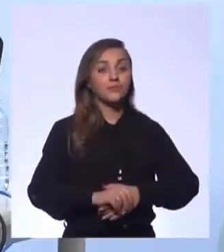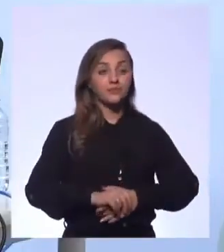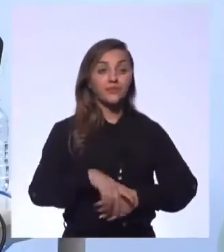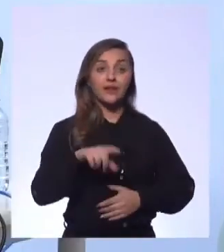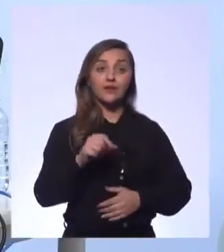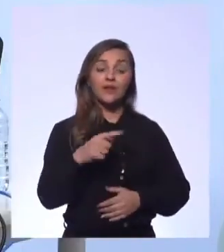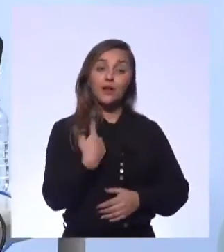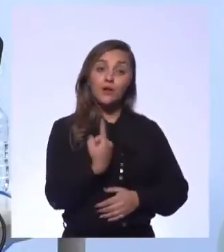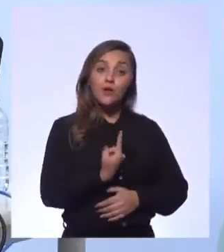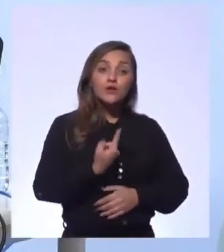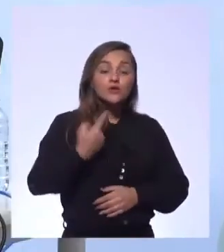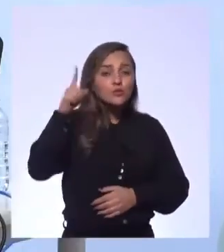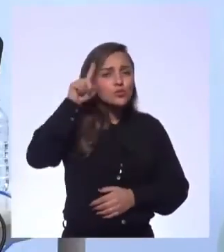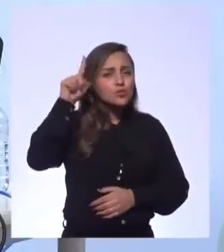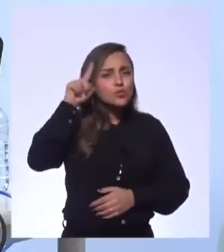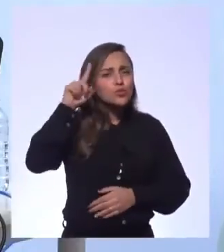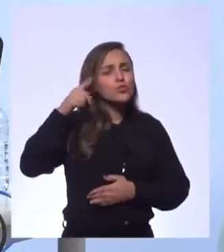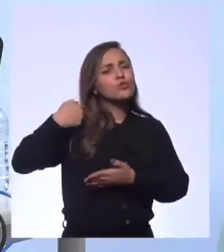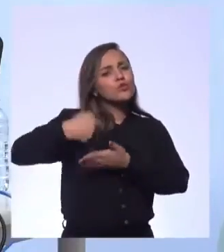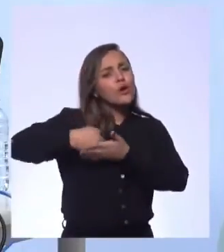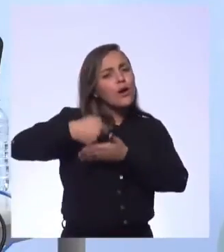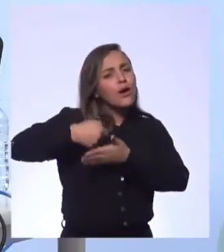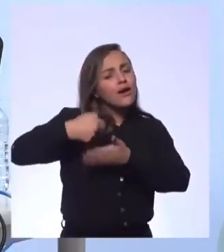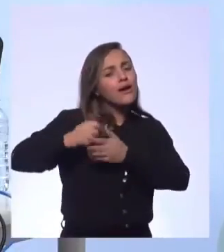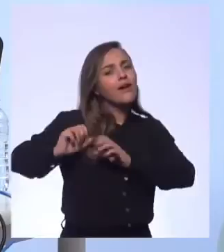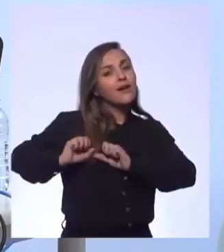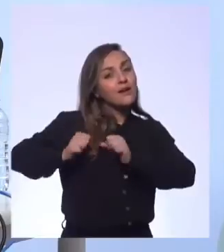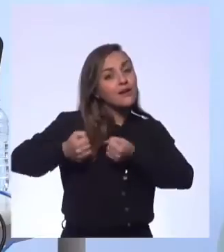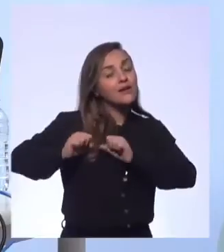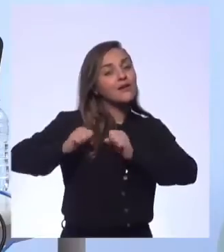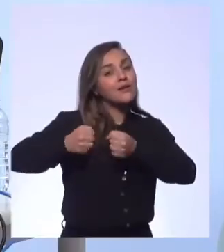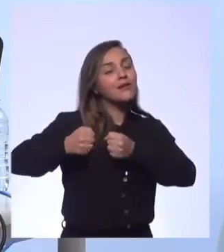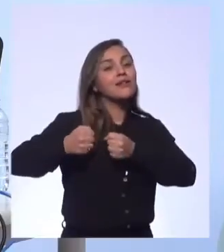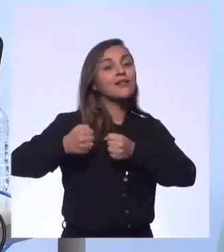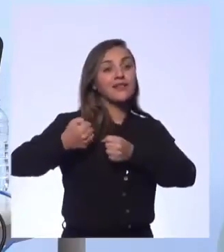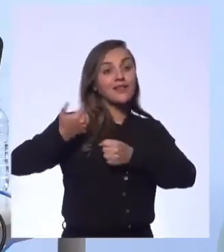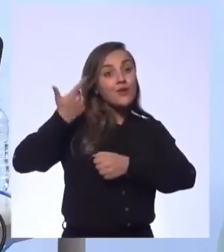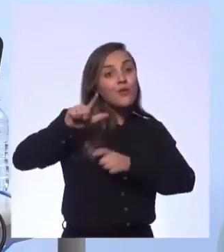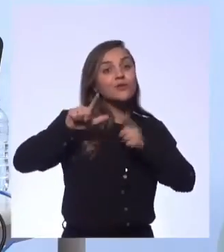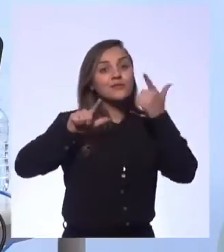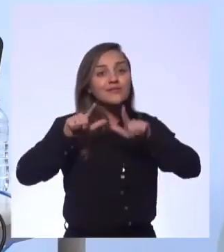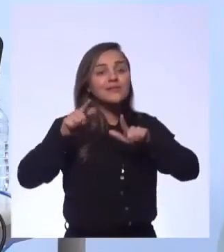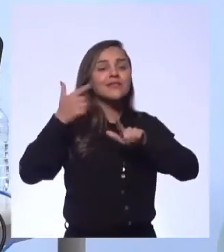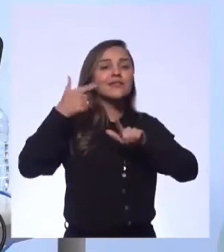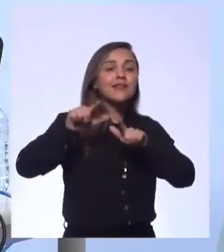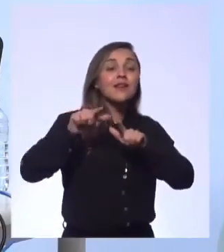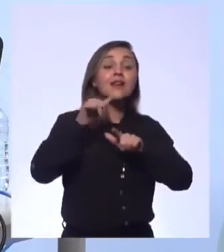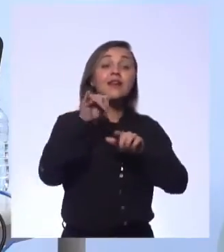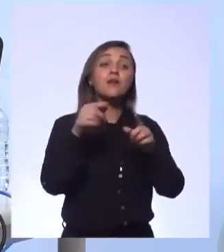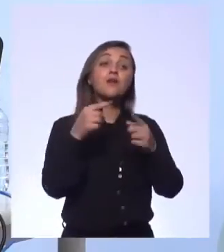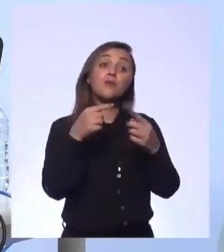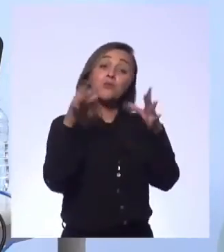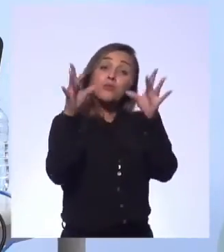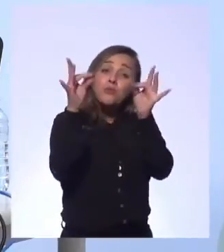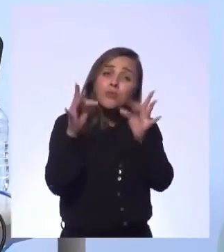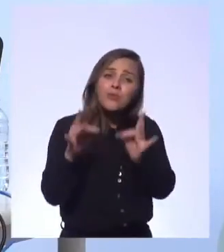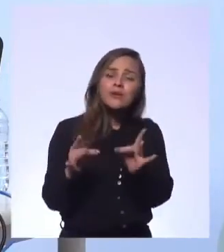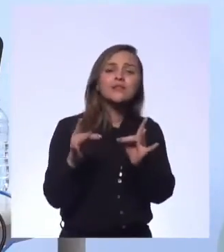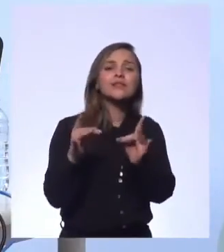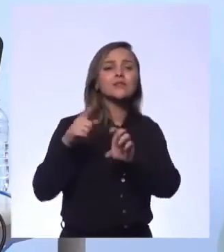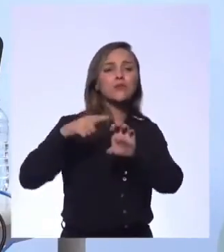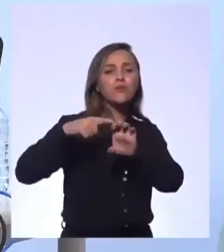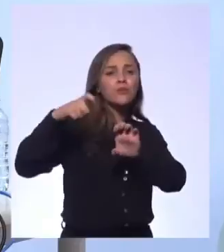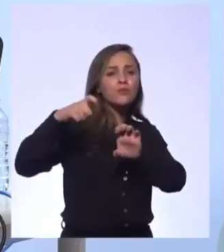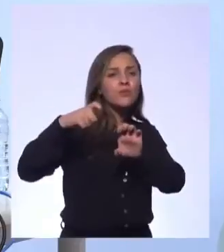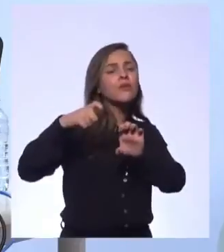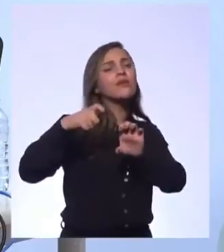conquistas cotidianas. E a gente trabalha em cima disso. E é por isso que as características do comportamento empreendedor para